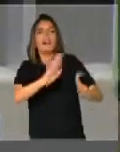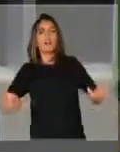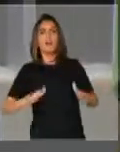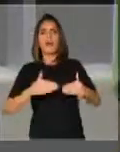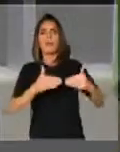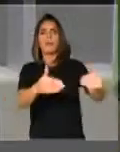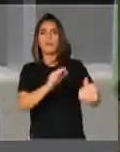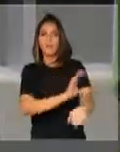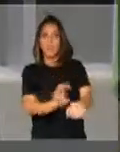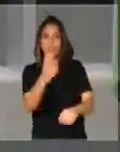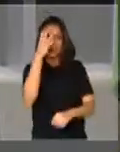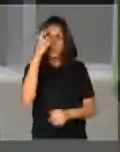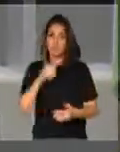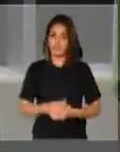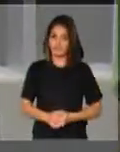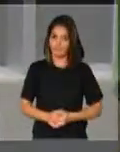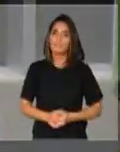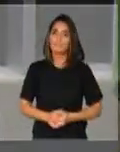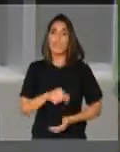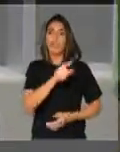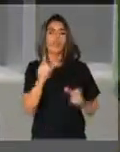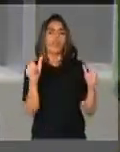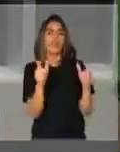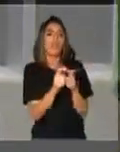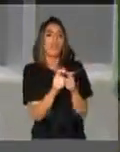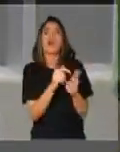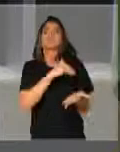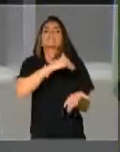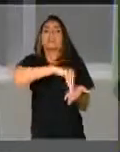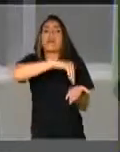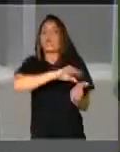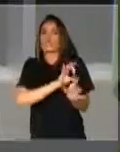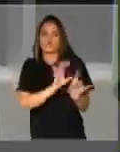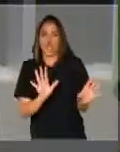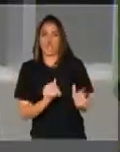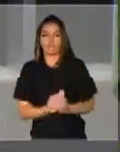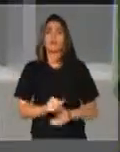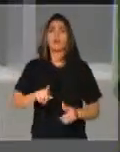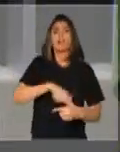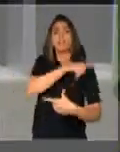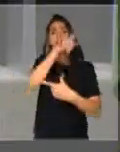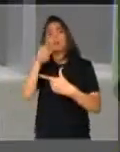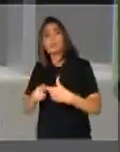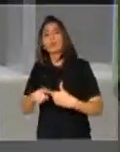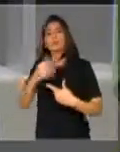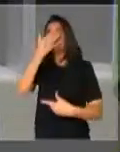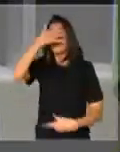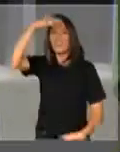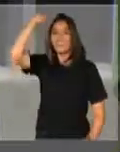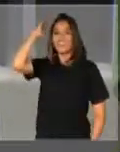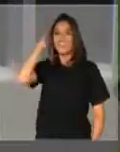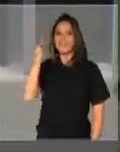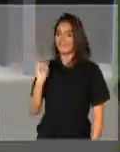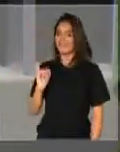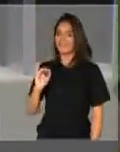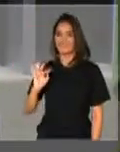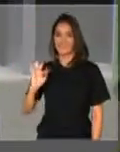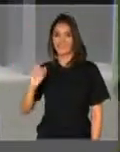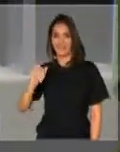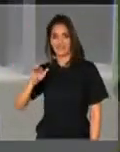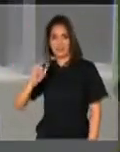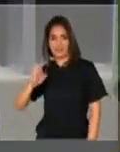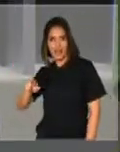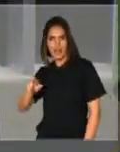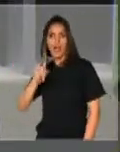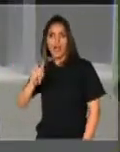Ministério da Cultura, com a sua redução a uma secretaria. Depois, no governo Itamar Franco, o Mink voltou